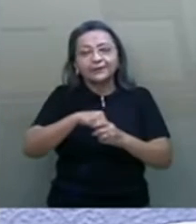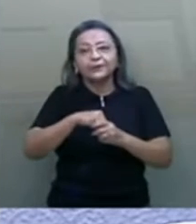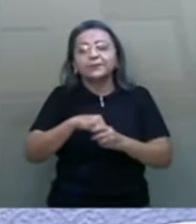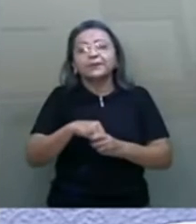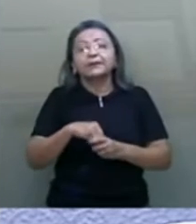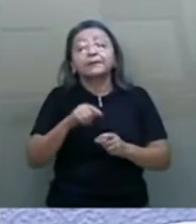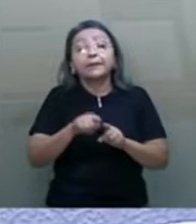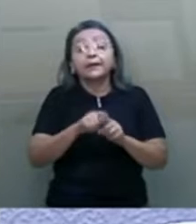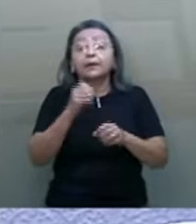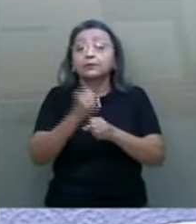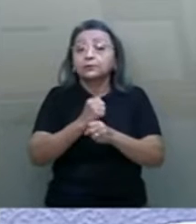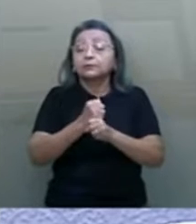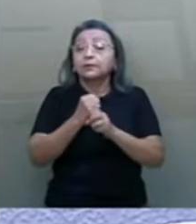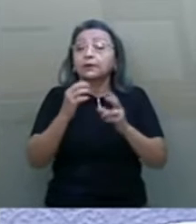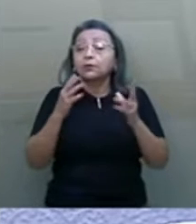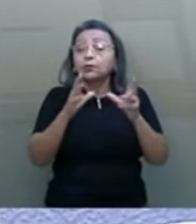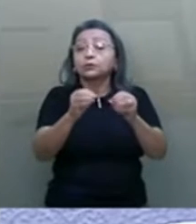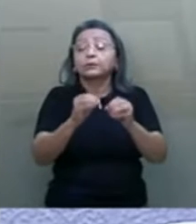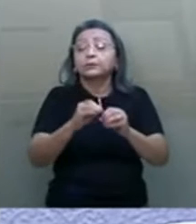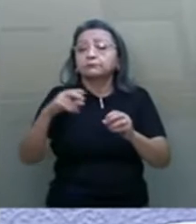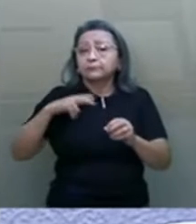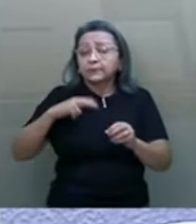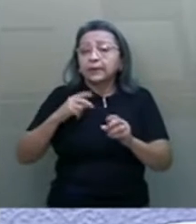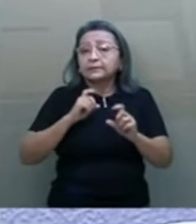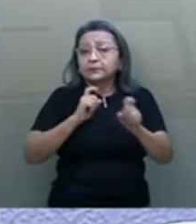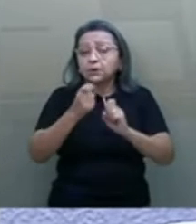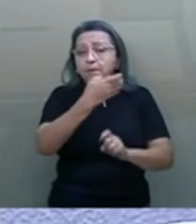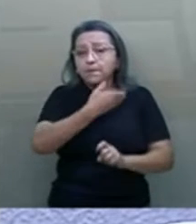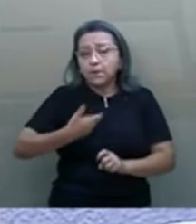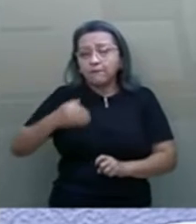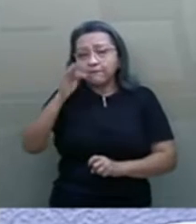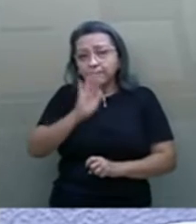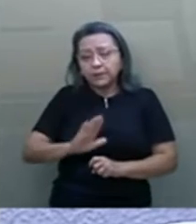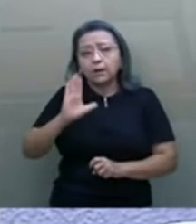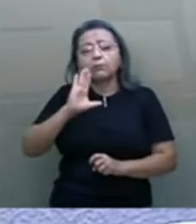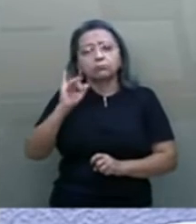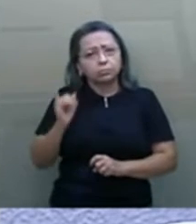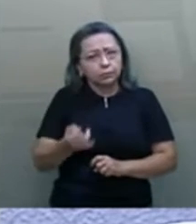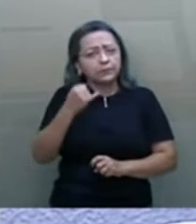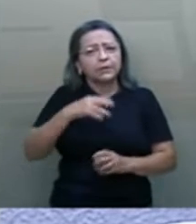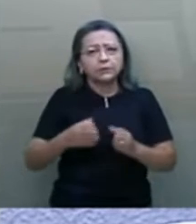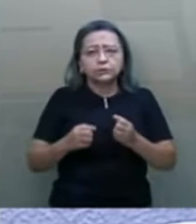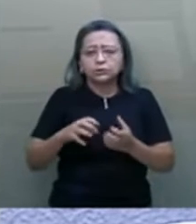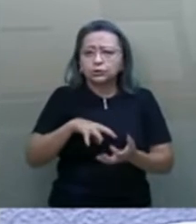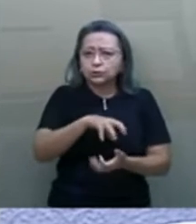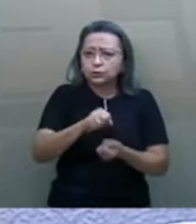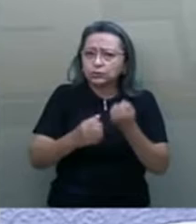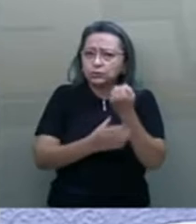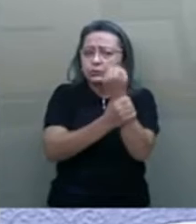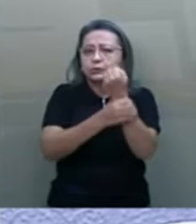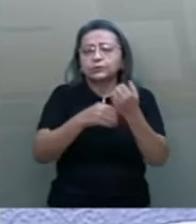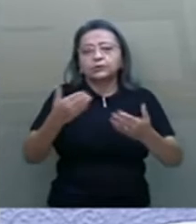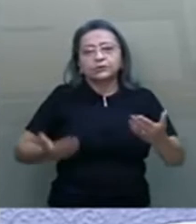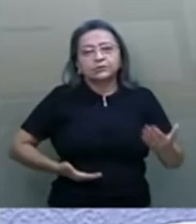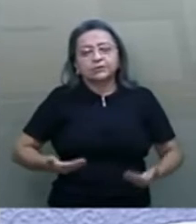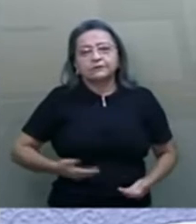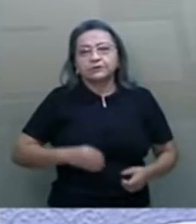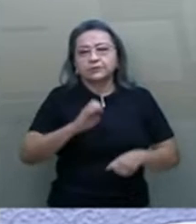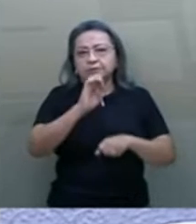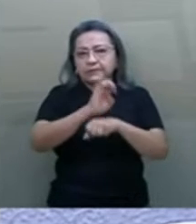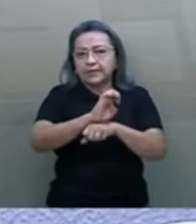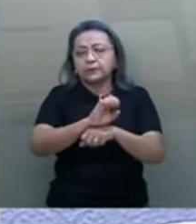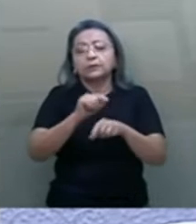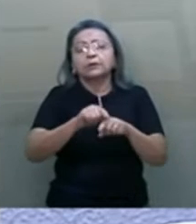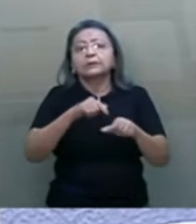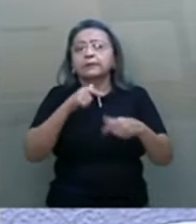da construção da rede privativa de comunicação da Administração Pública Federal, fundamental para a sustentação dos serviços de Estado. Esse trabalho,